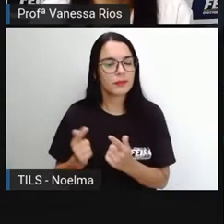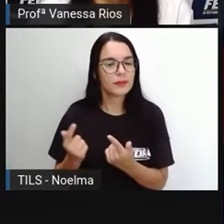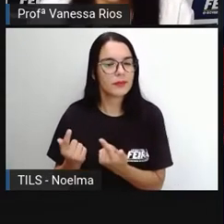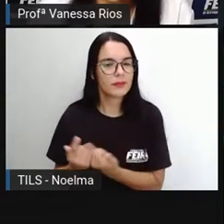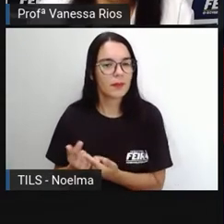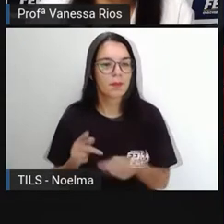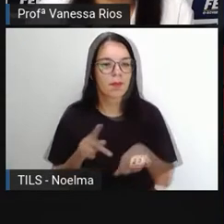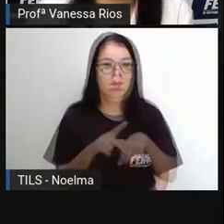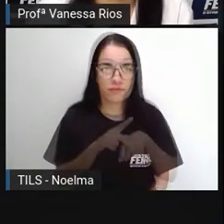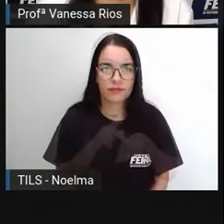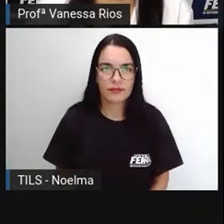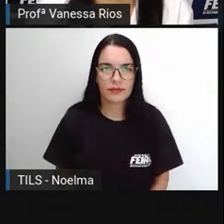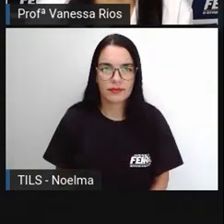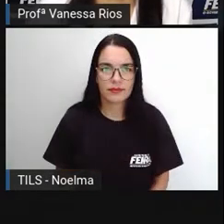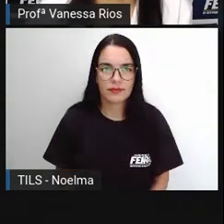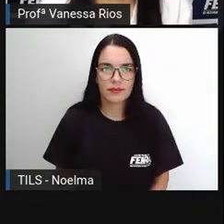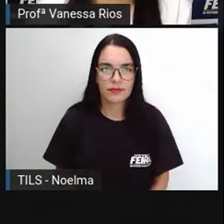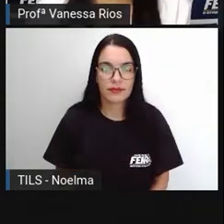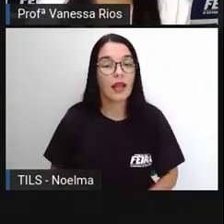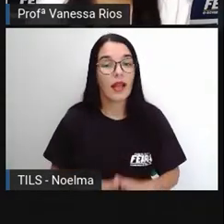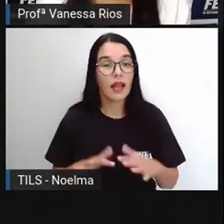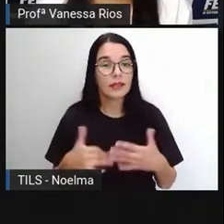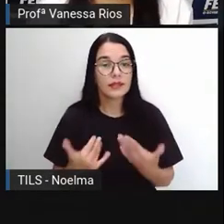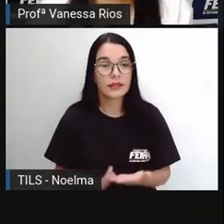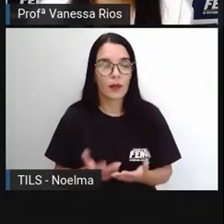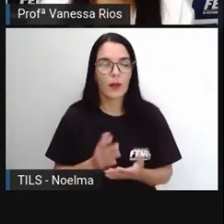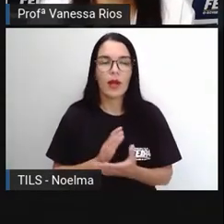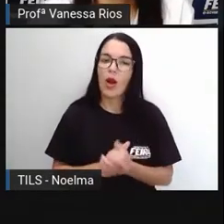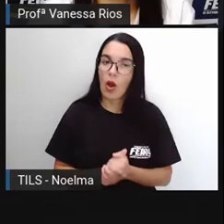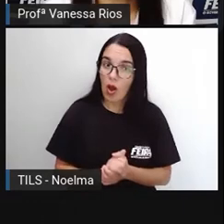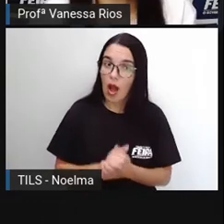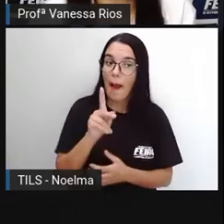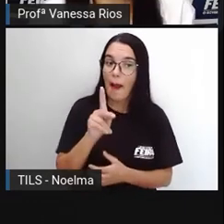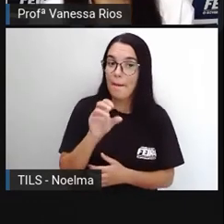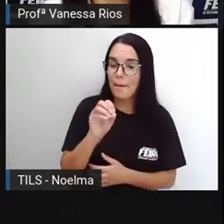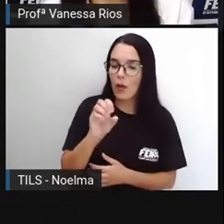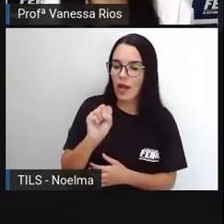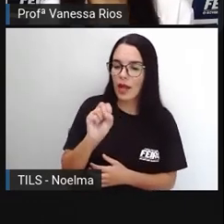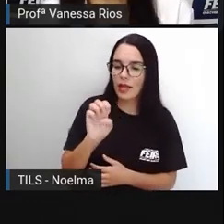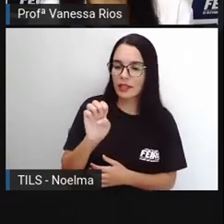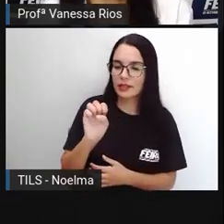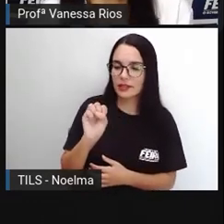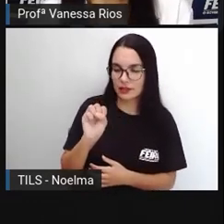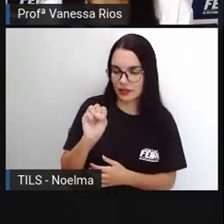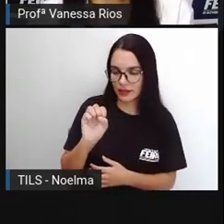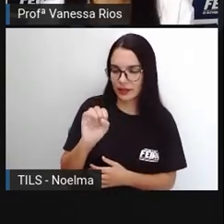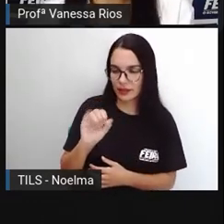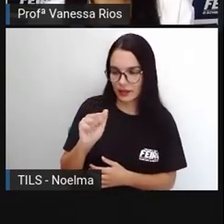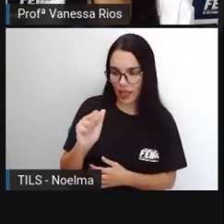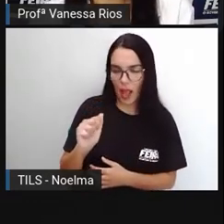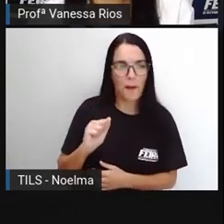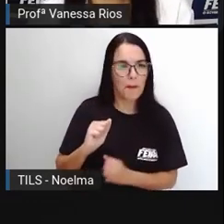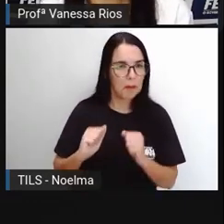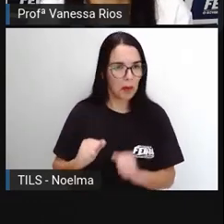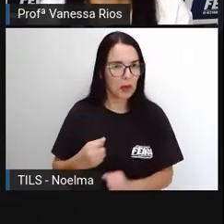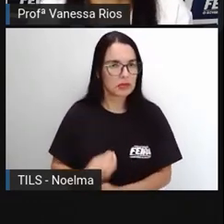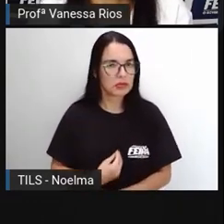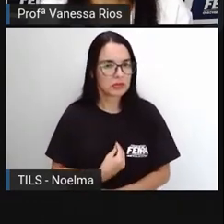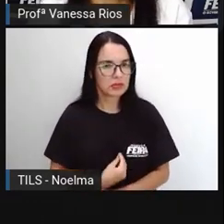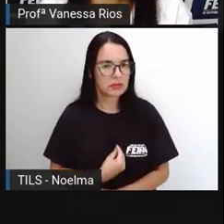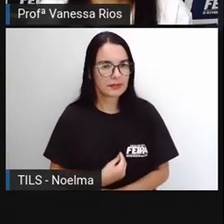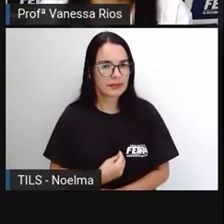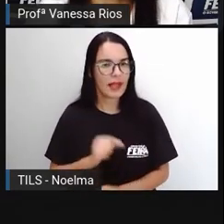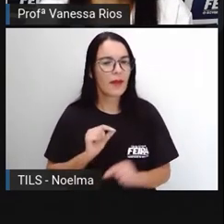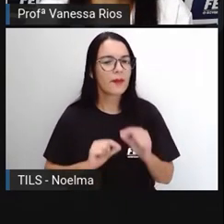poesia. Então, olhem só. A poesia, ela pode estar presente, por exemplo, em uma bela